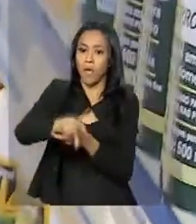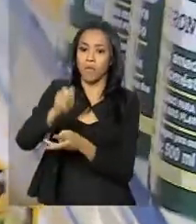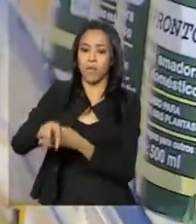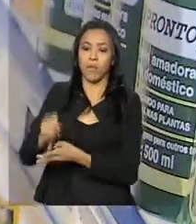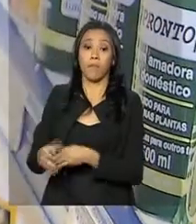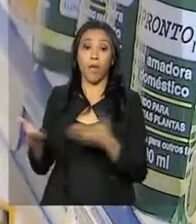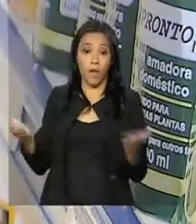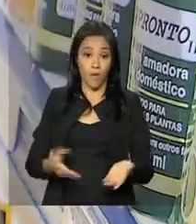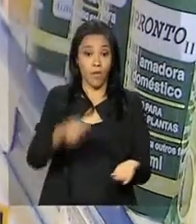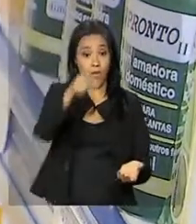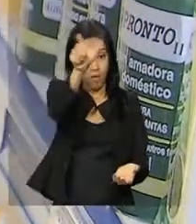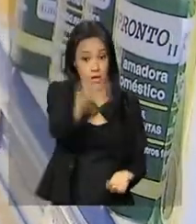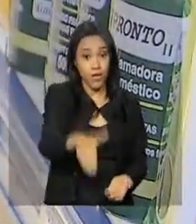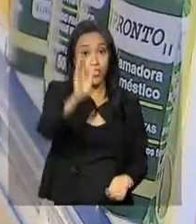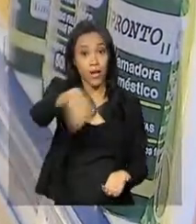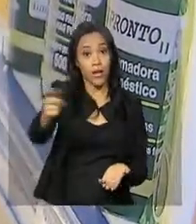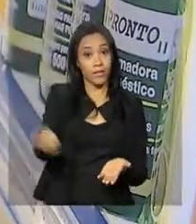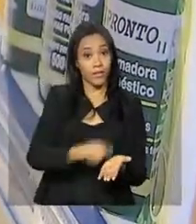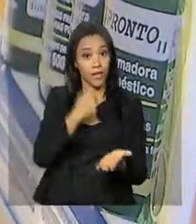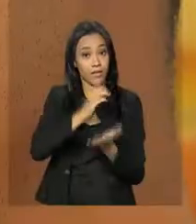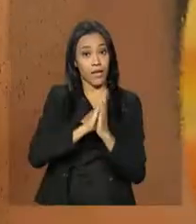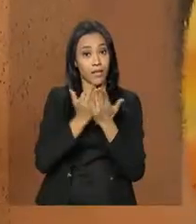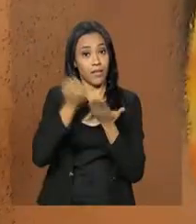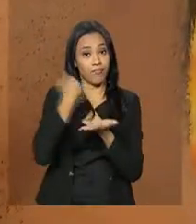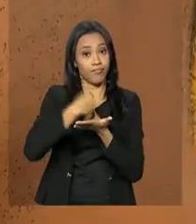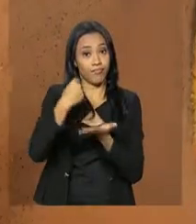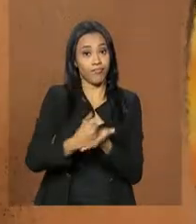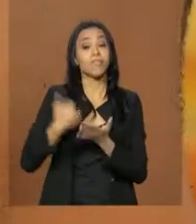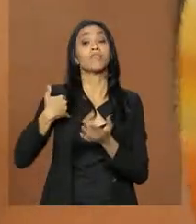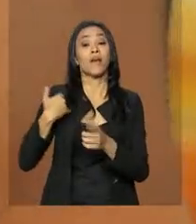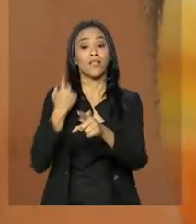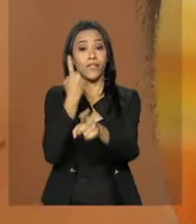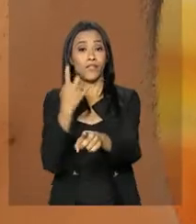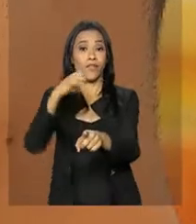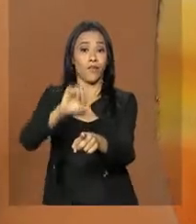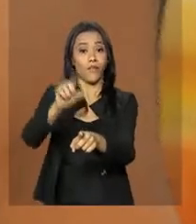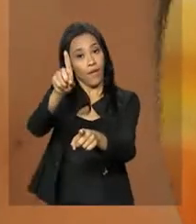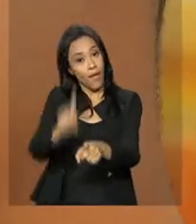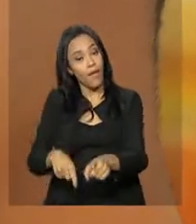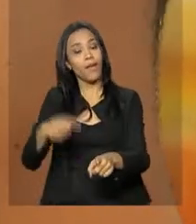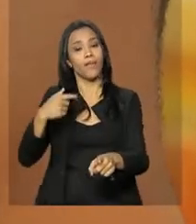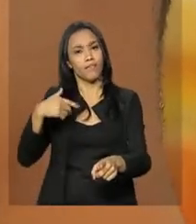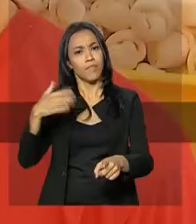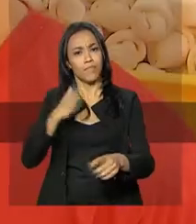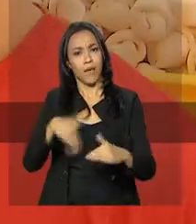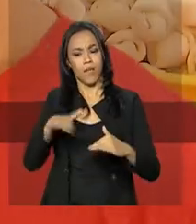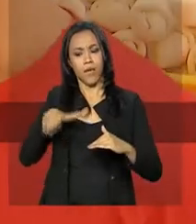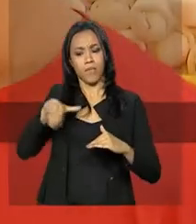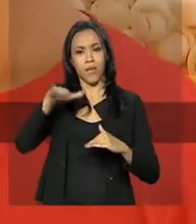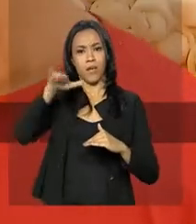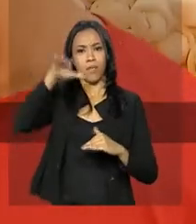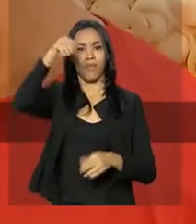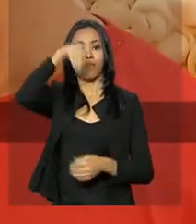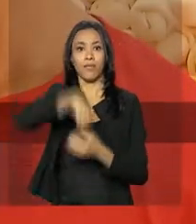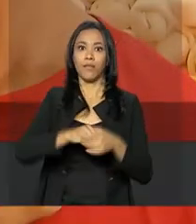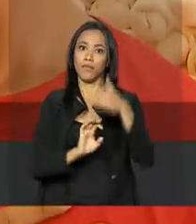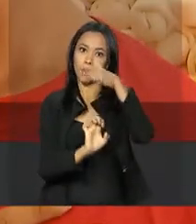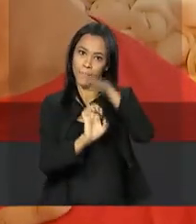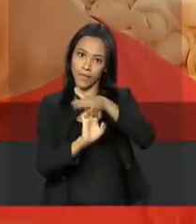trabalho assinada, o desejo do venezuelano Franklin, de 19 anos, é crescer dentro da empresa. Eu